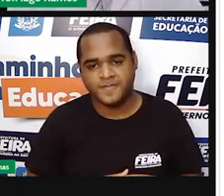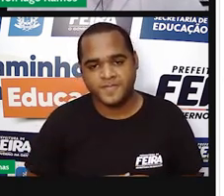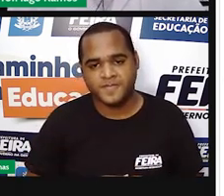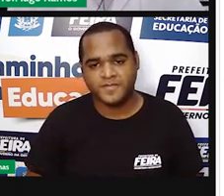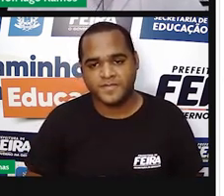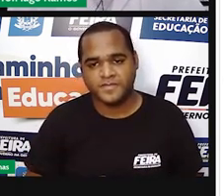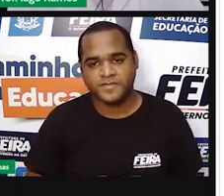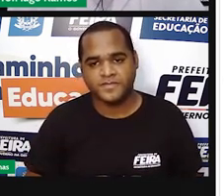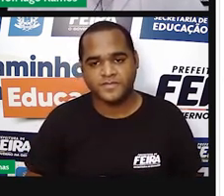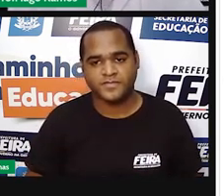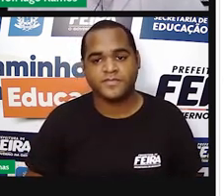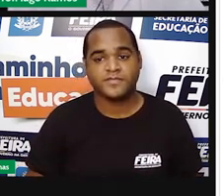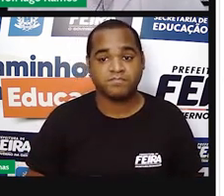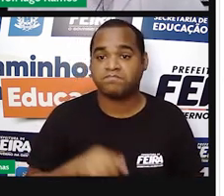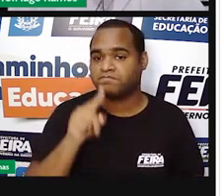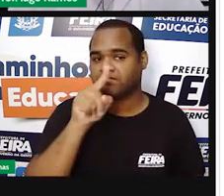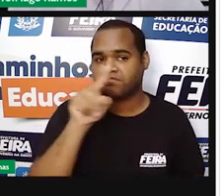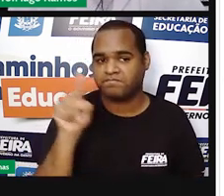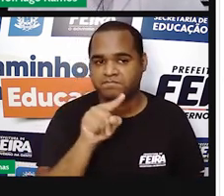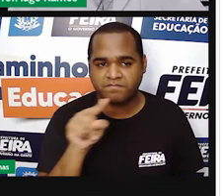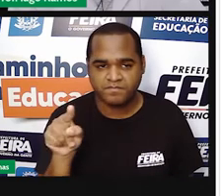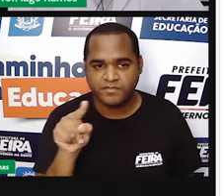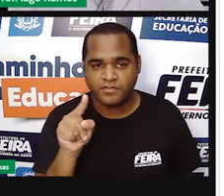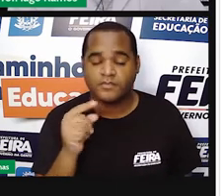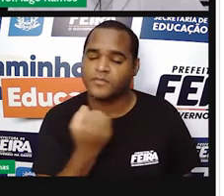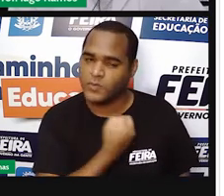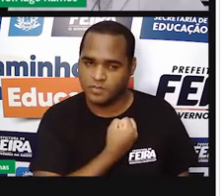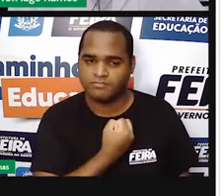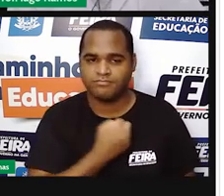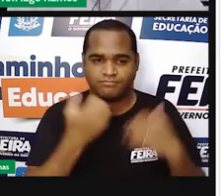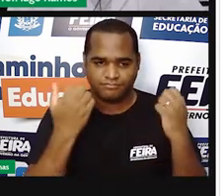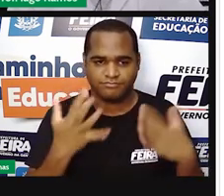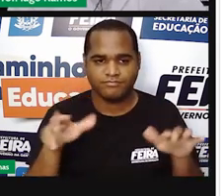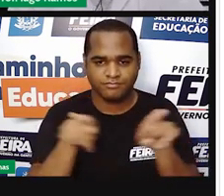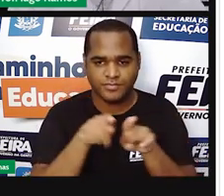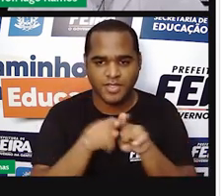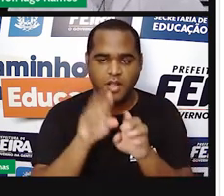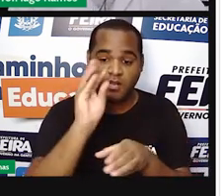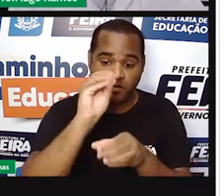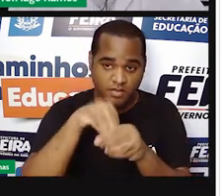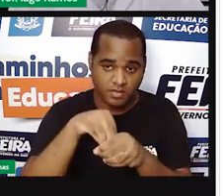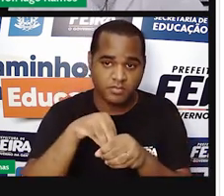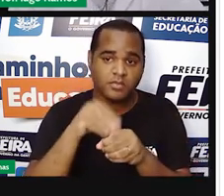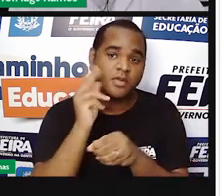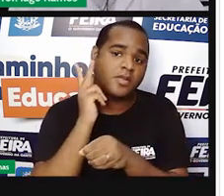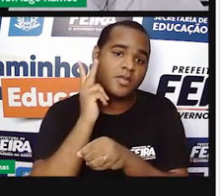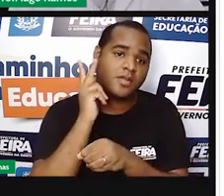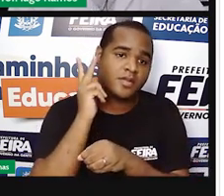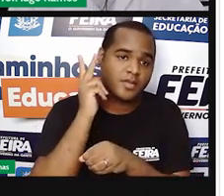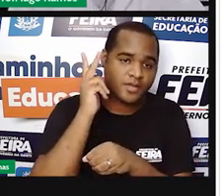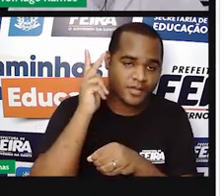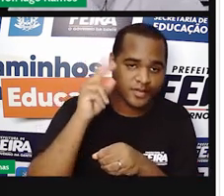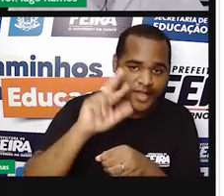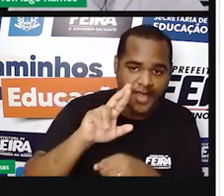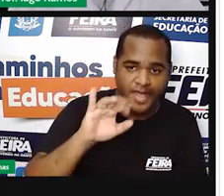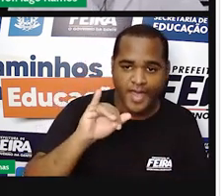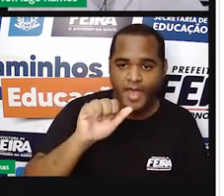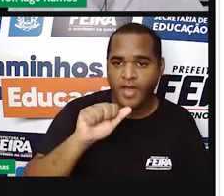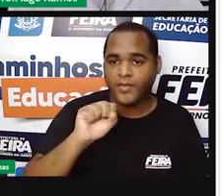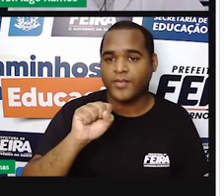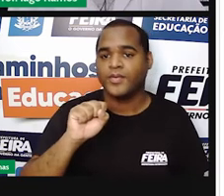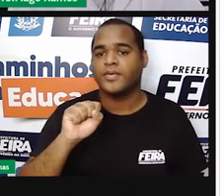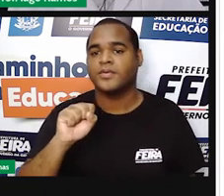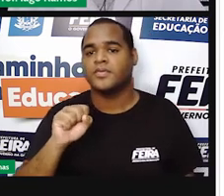A gente viu também que os inteiros estão dentro desse conjunto dos números reais, que é o rosa aqui, e